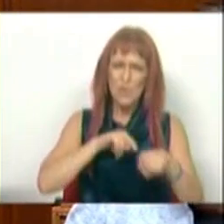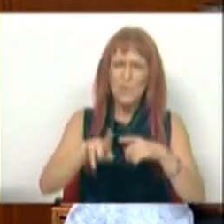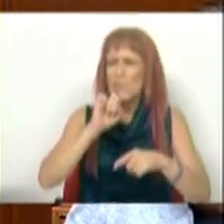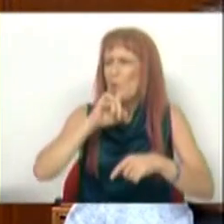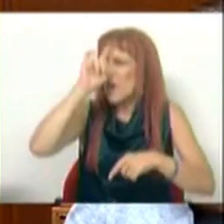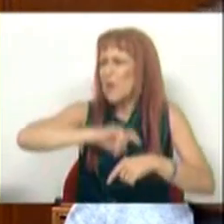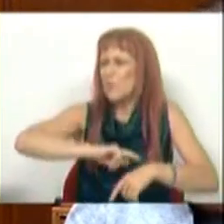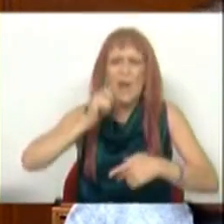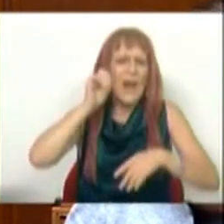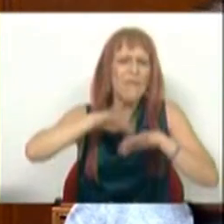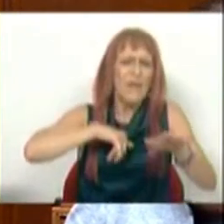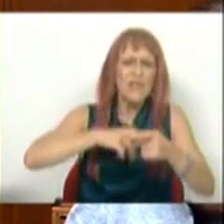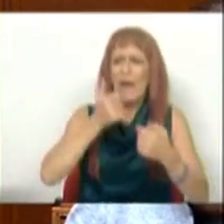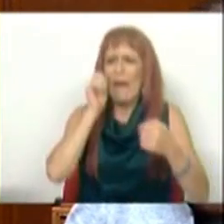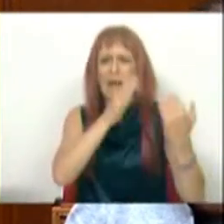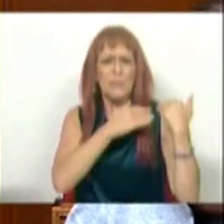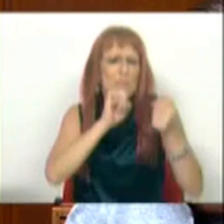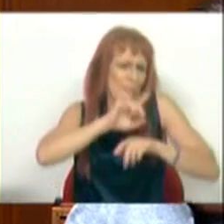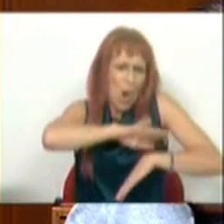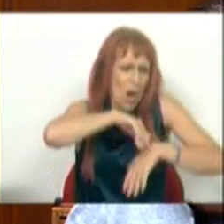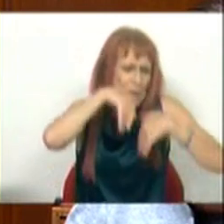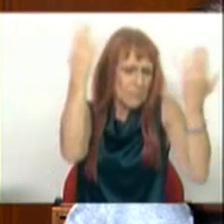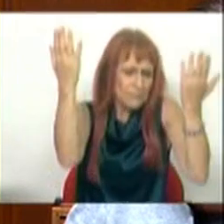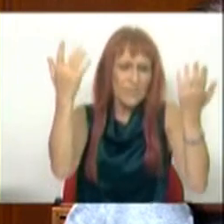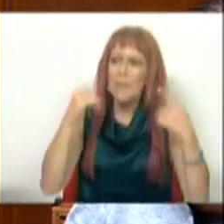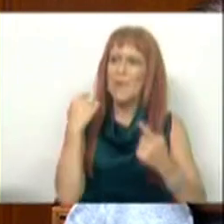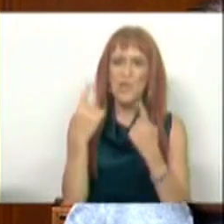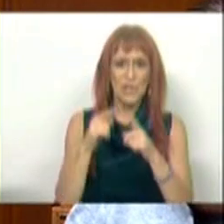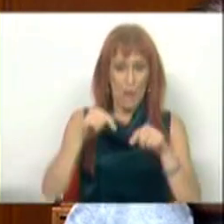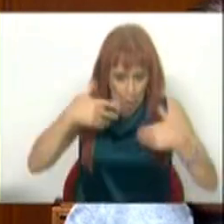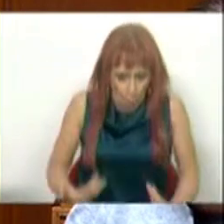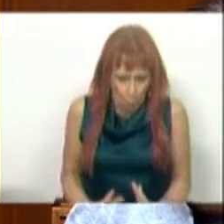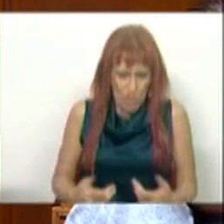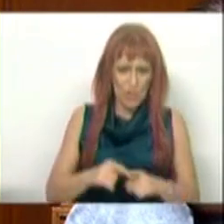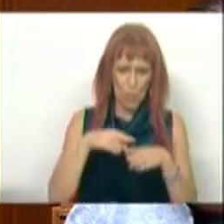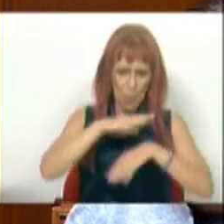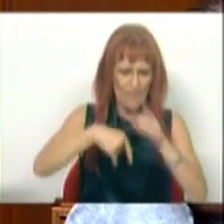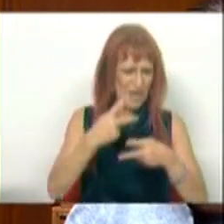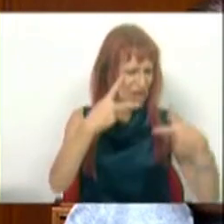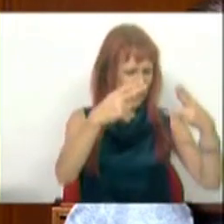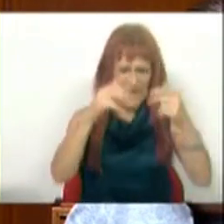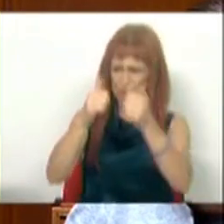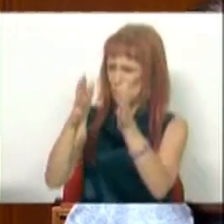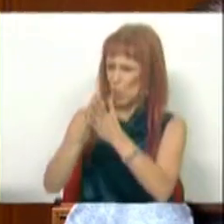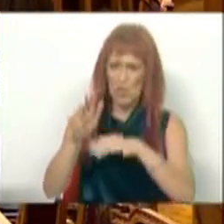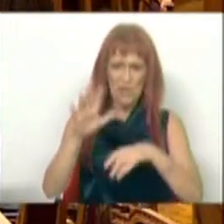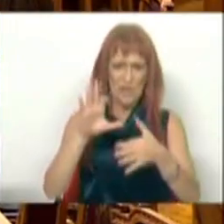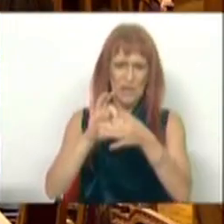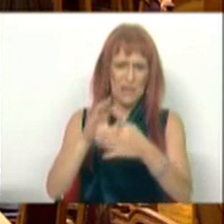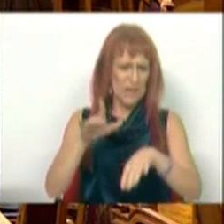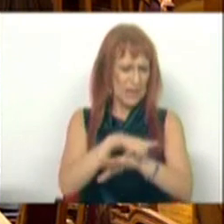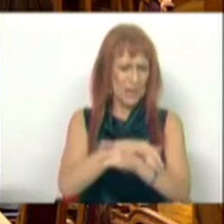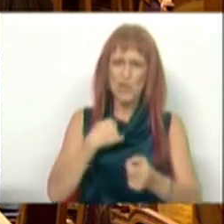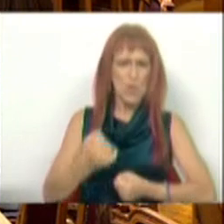Deputado pode lembrar quem fez, quem é responsável, mas ao dia de hoje, no meio dessas críticas todas que faz a administração,